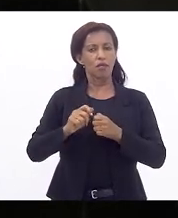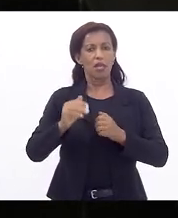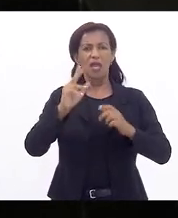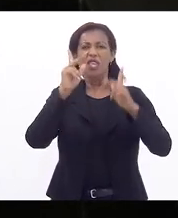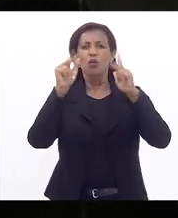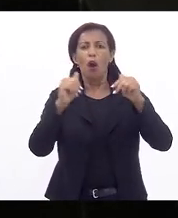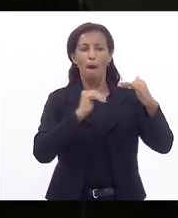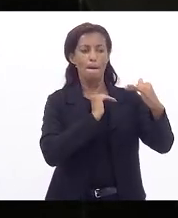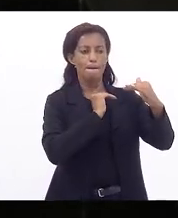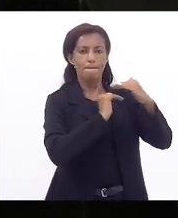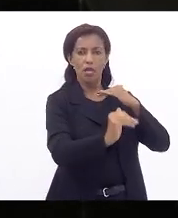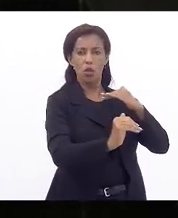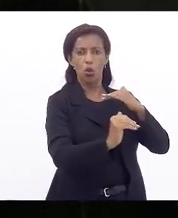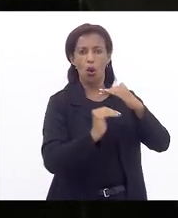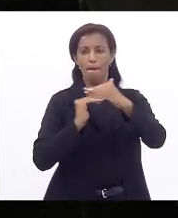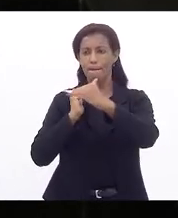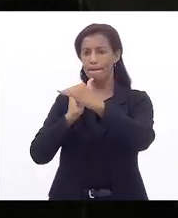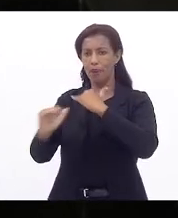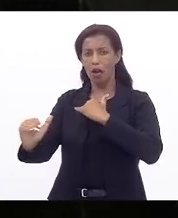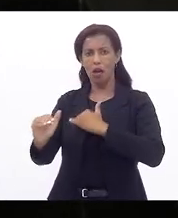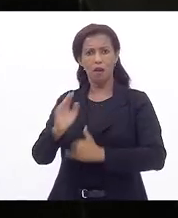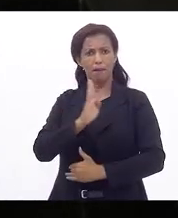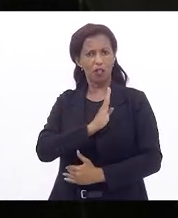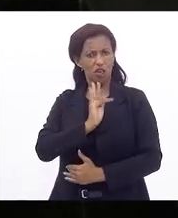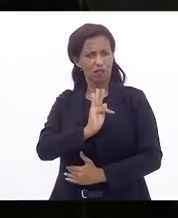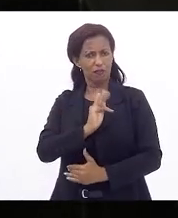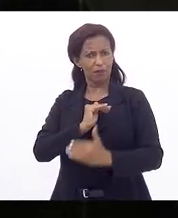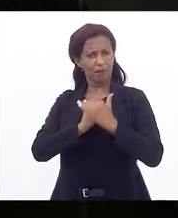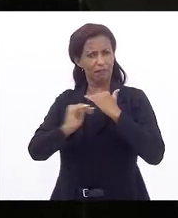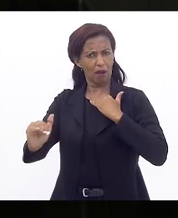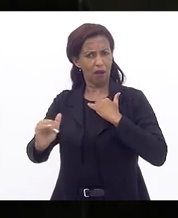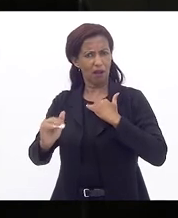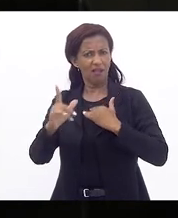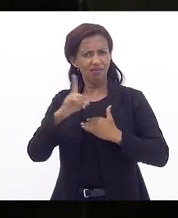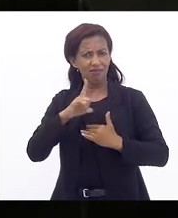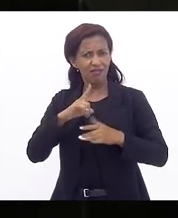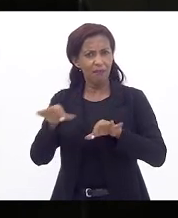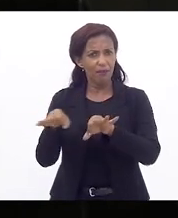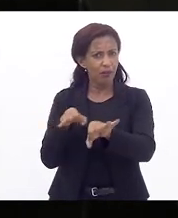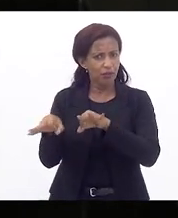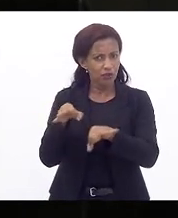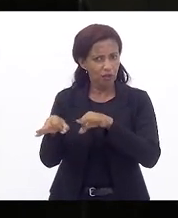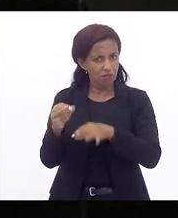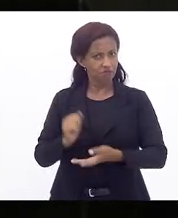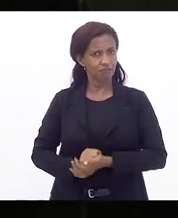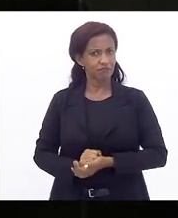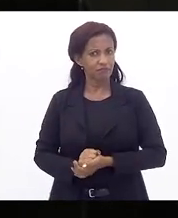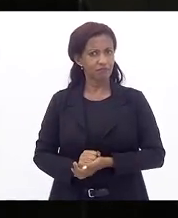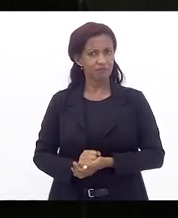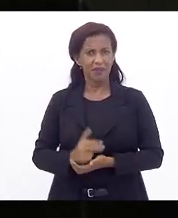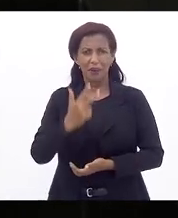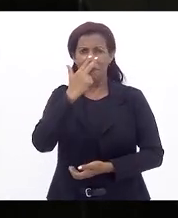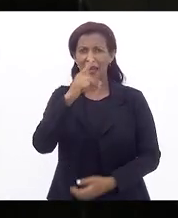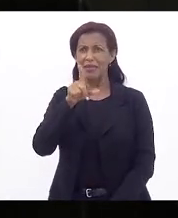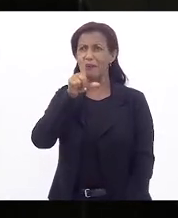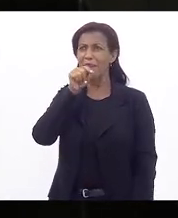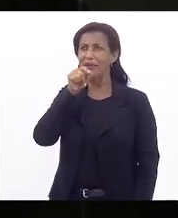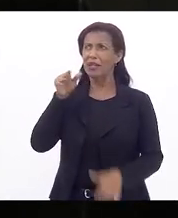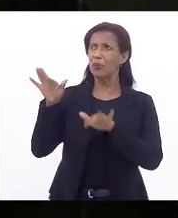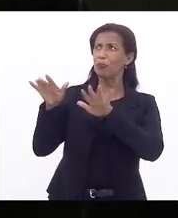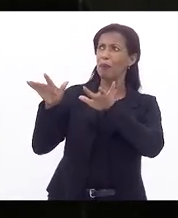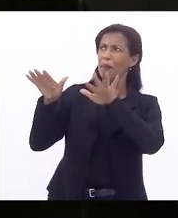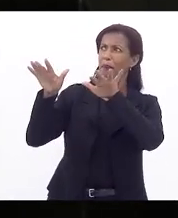na Baixada Fluminense. Eu me pergunto se há um projeto. Isso é passarinho voando no céu, Marta.